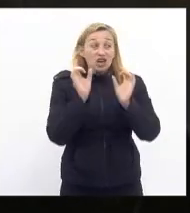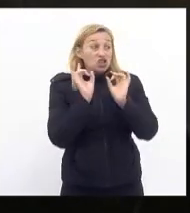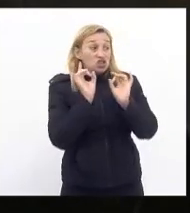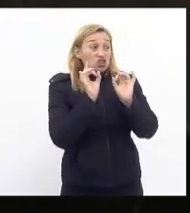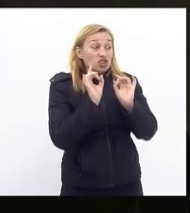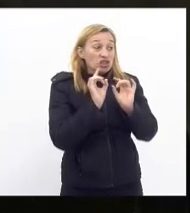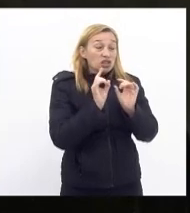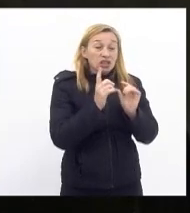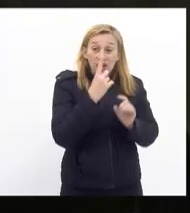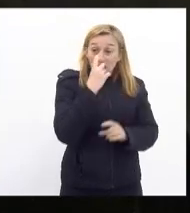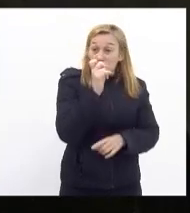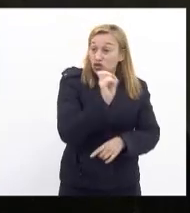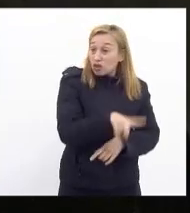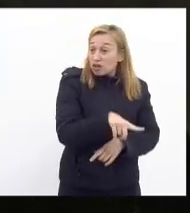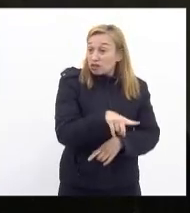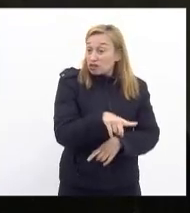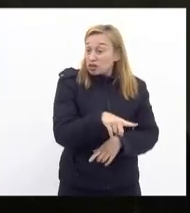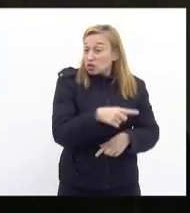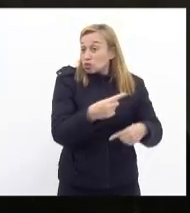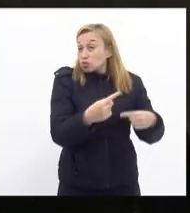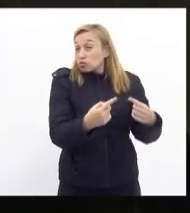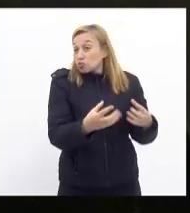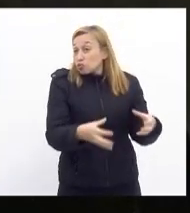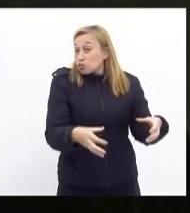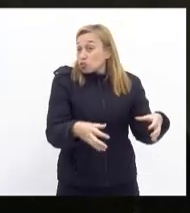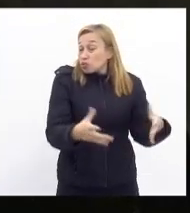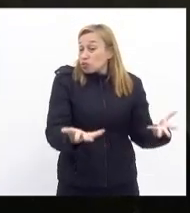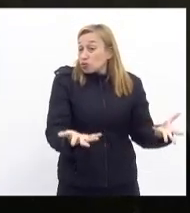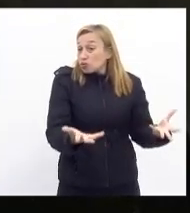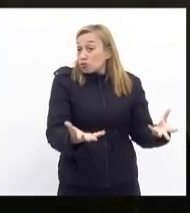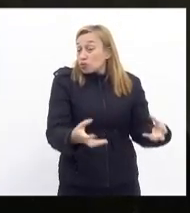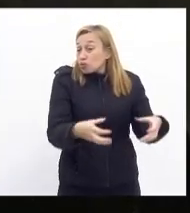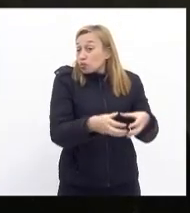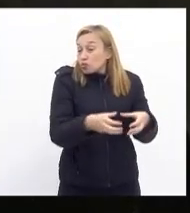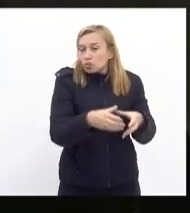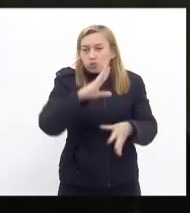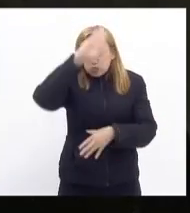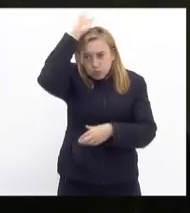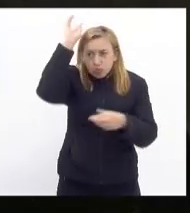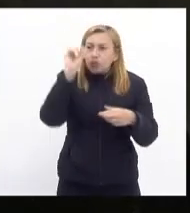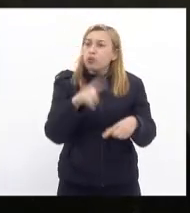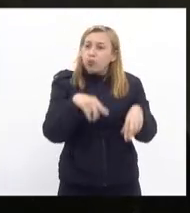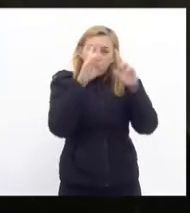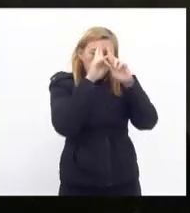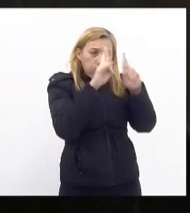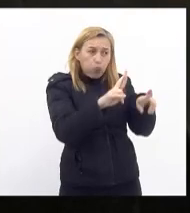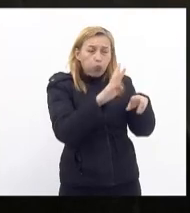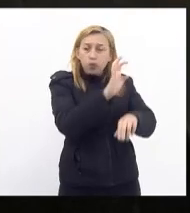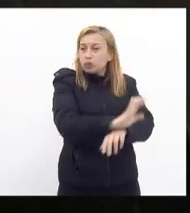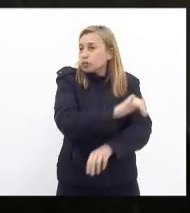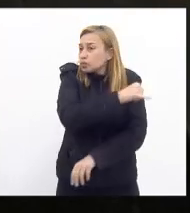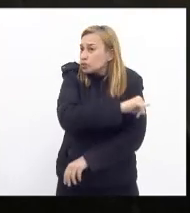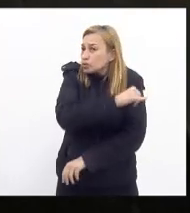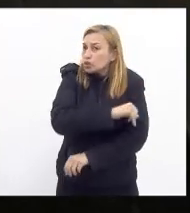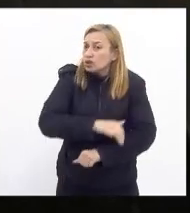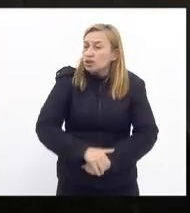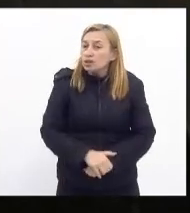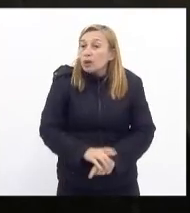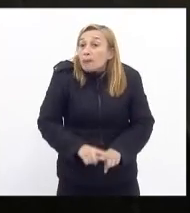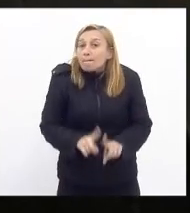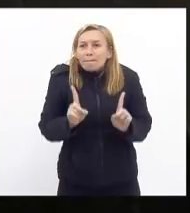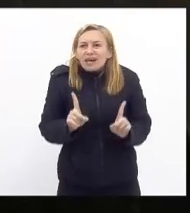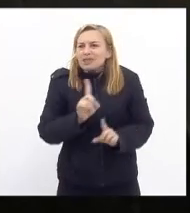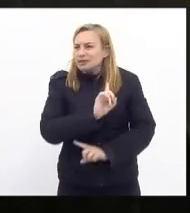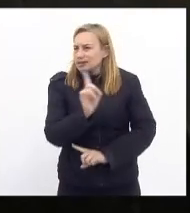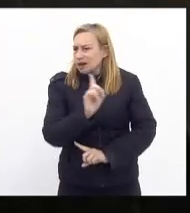numa instituição numa corporação que é respeitada no estado do Rio de Janeiro mas